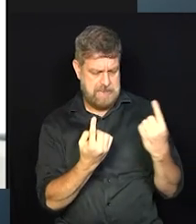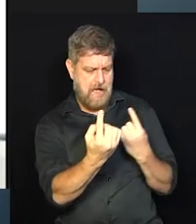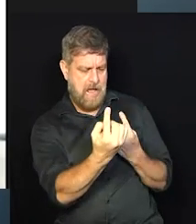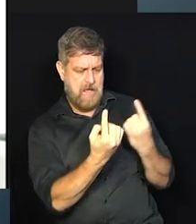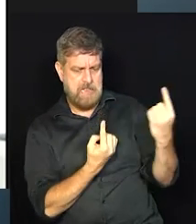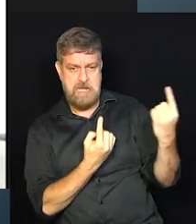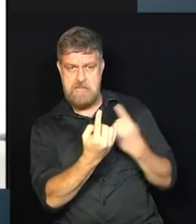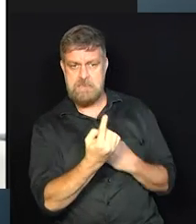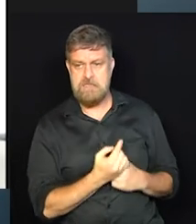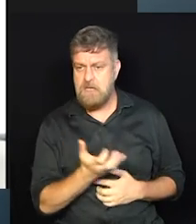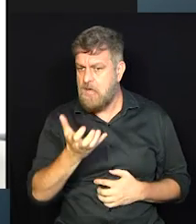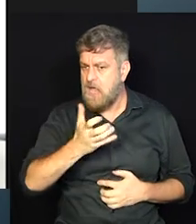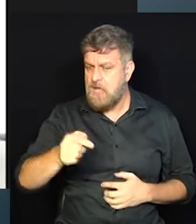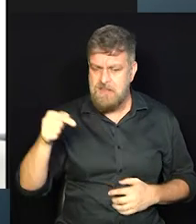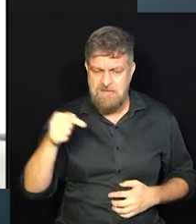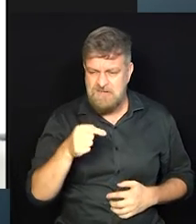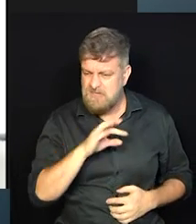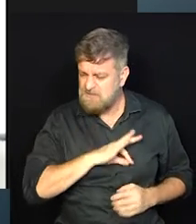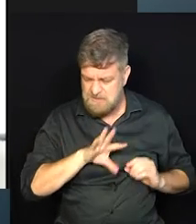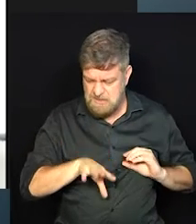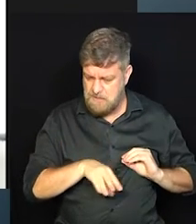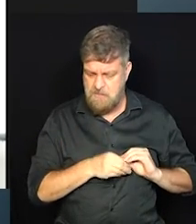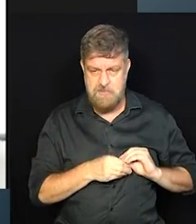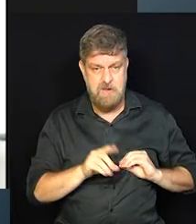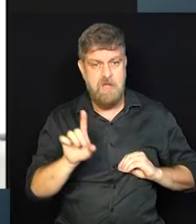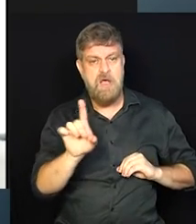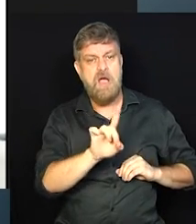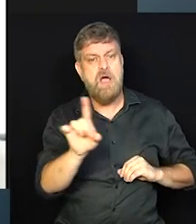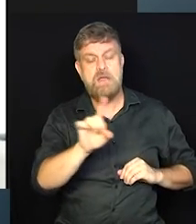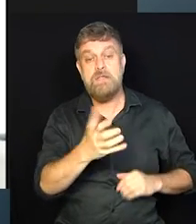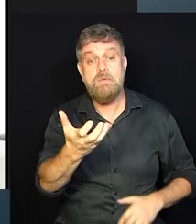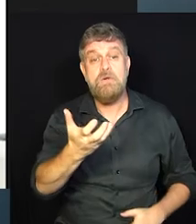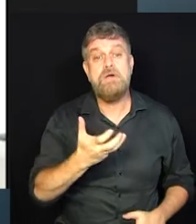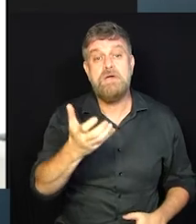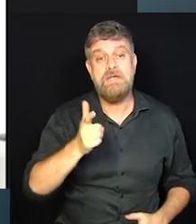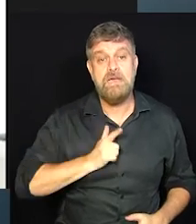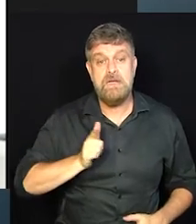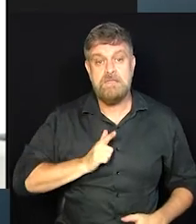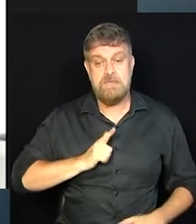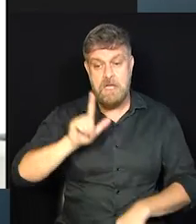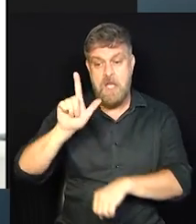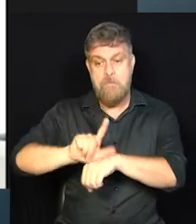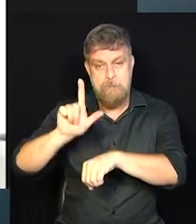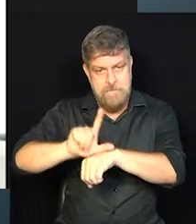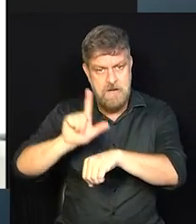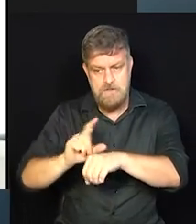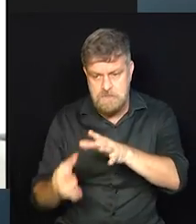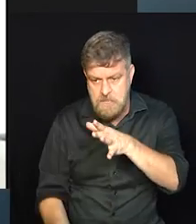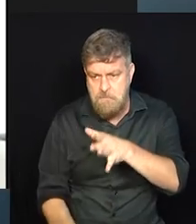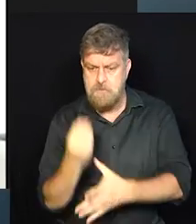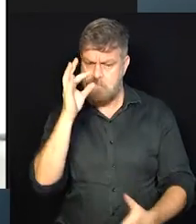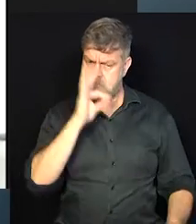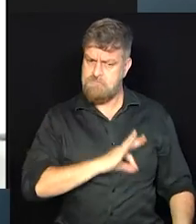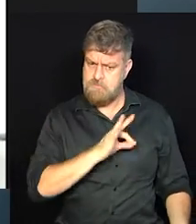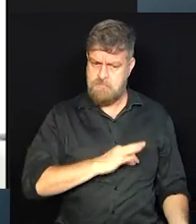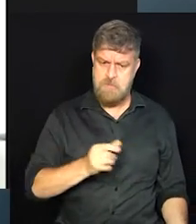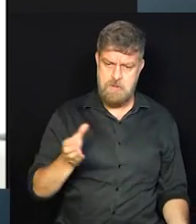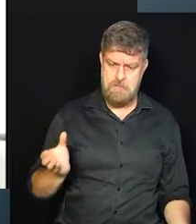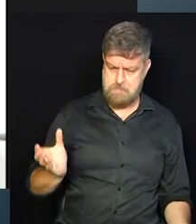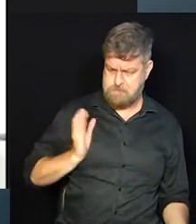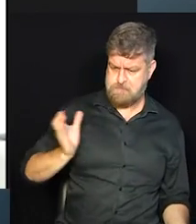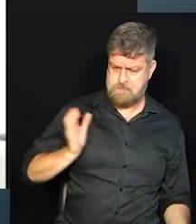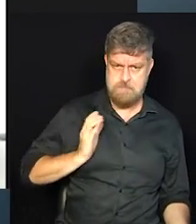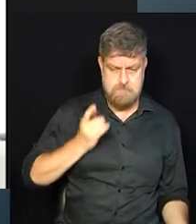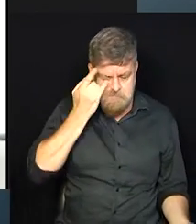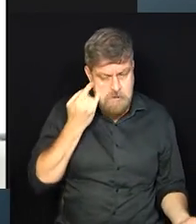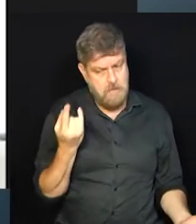elas não queriam ser vistas como renda extra. Elas, de fato, queriam ter negócios estruturados e faturarem o quanto elas